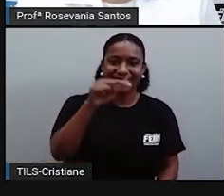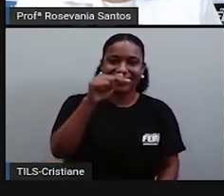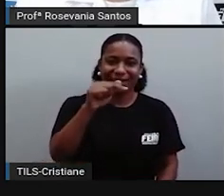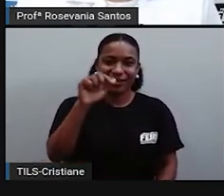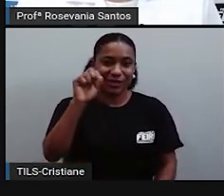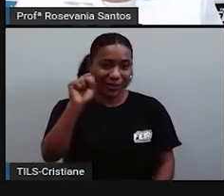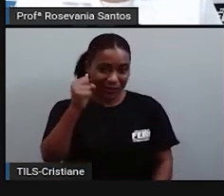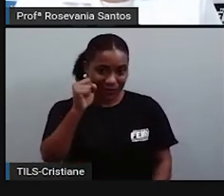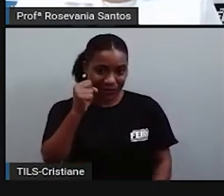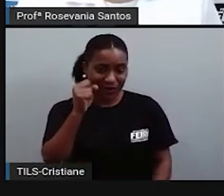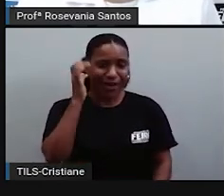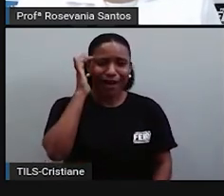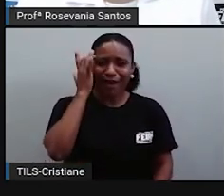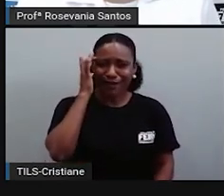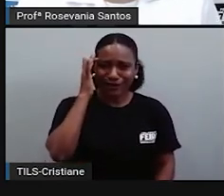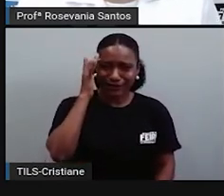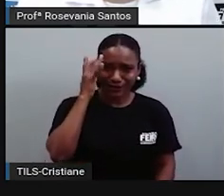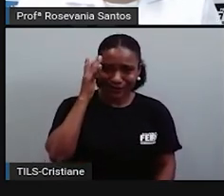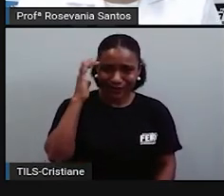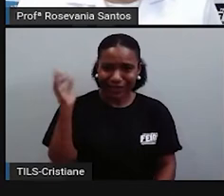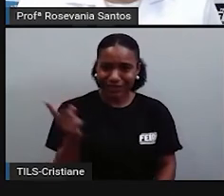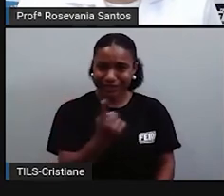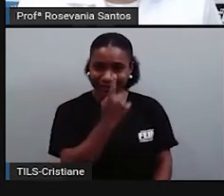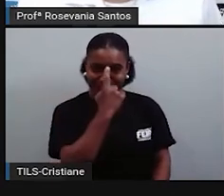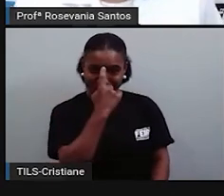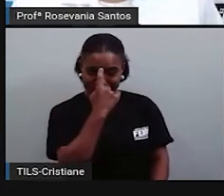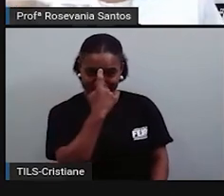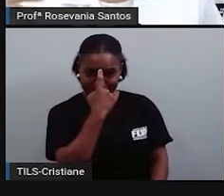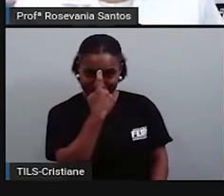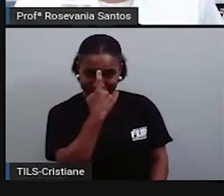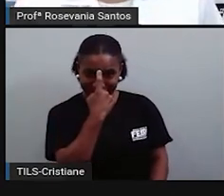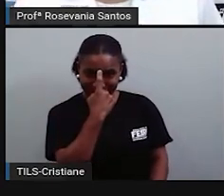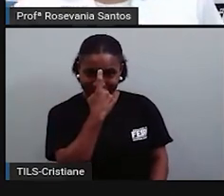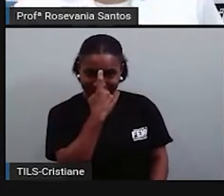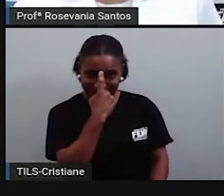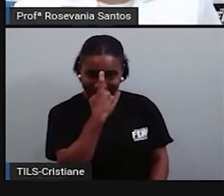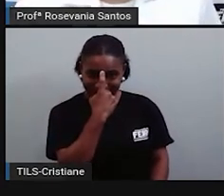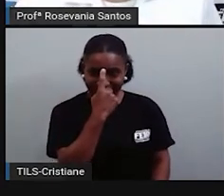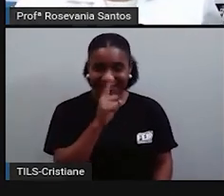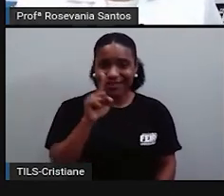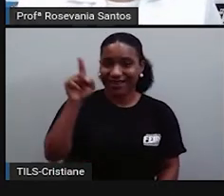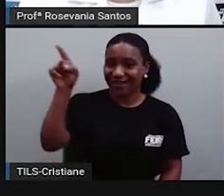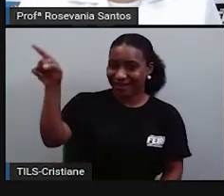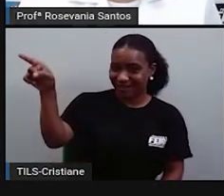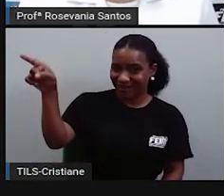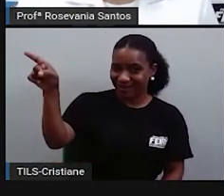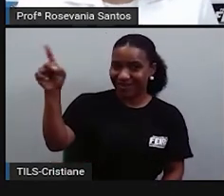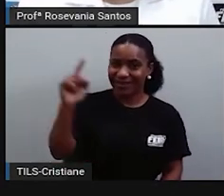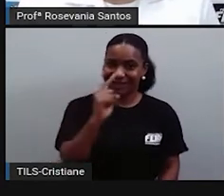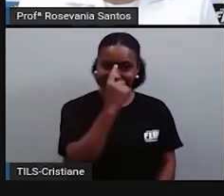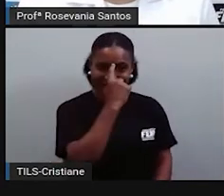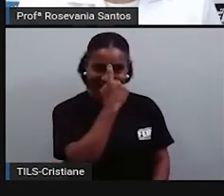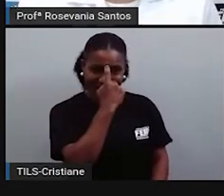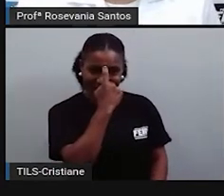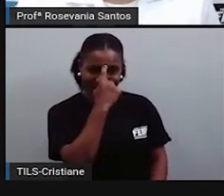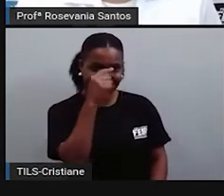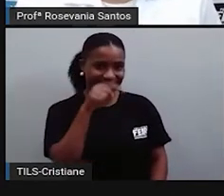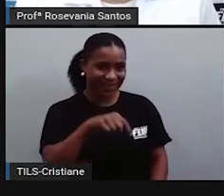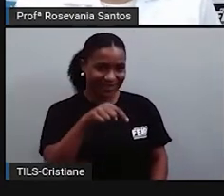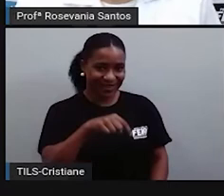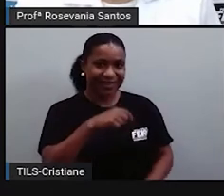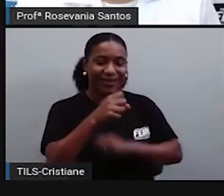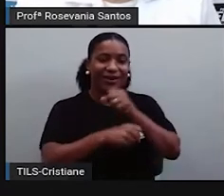lindas, aí achou que aqui era Índio do Ocidente. E o outro local onde eles tinham ido era Índio do Oriente, em